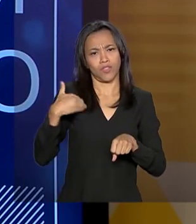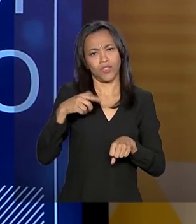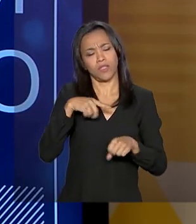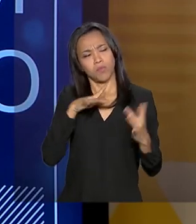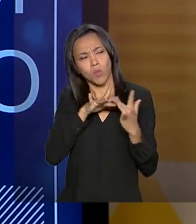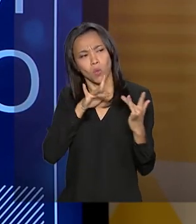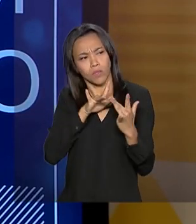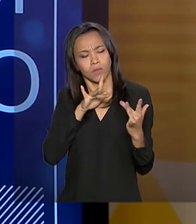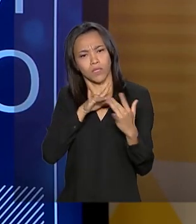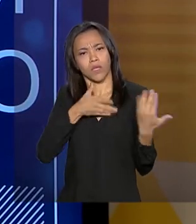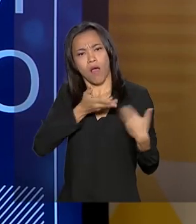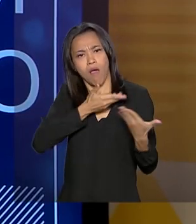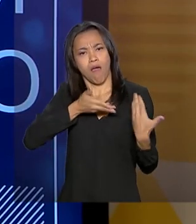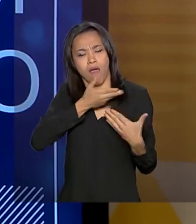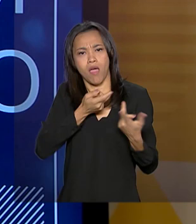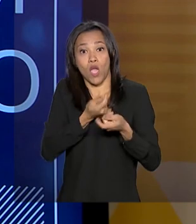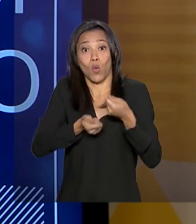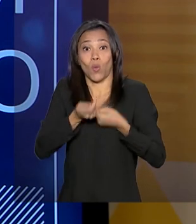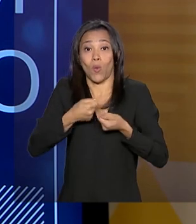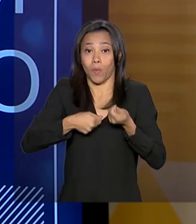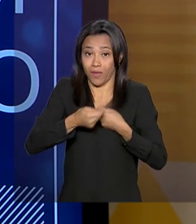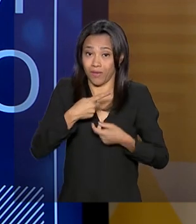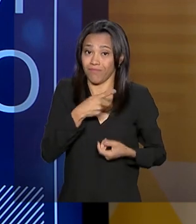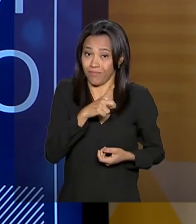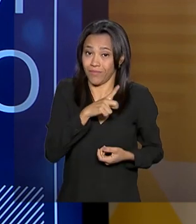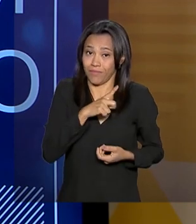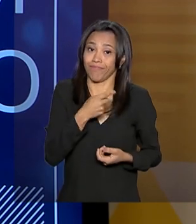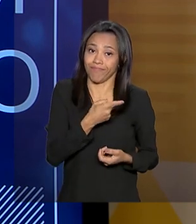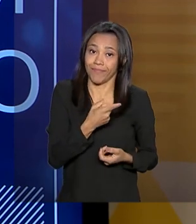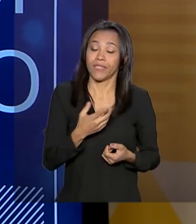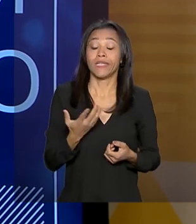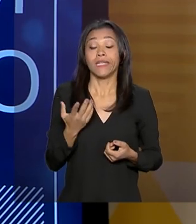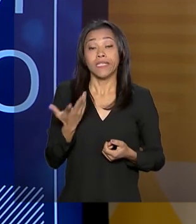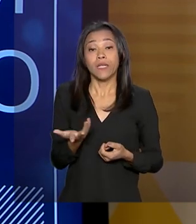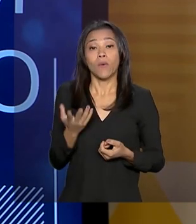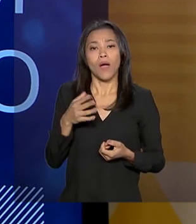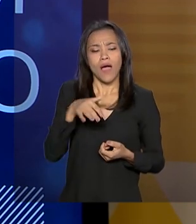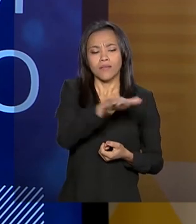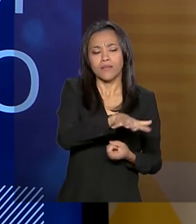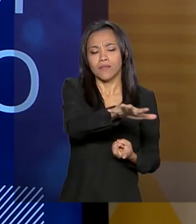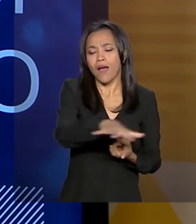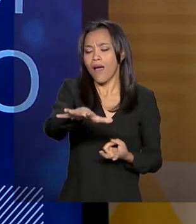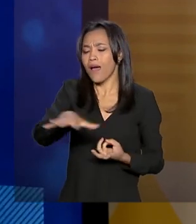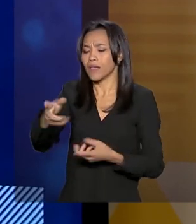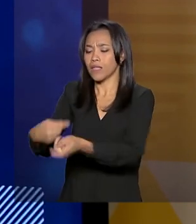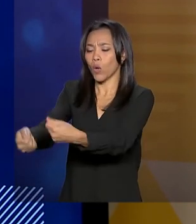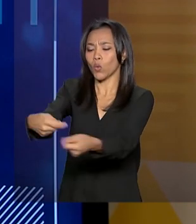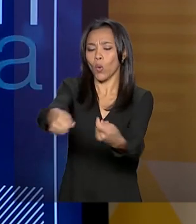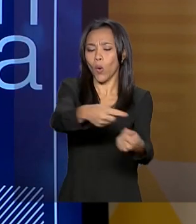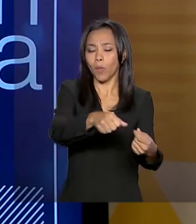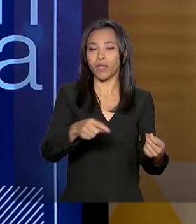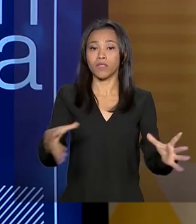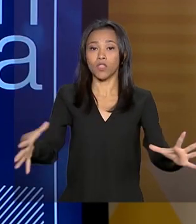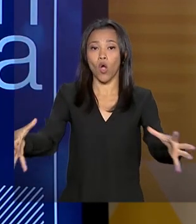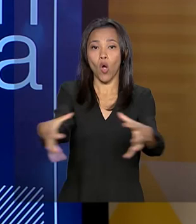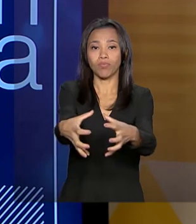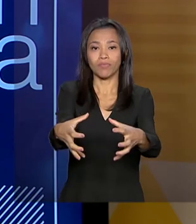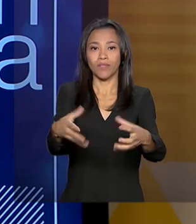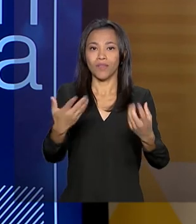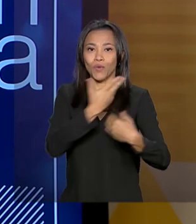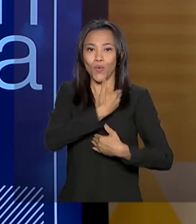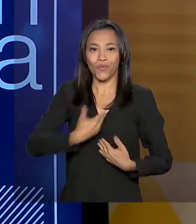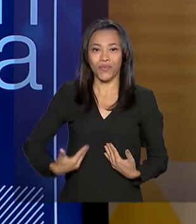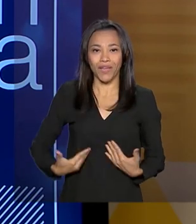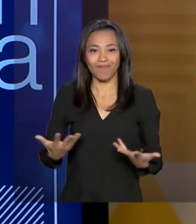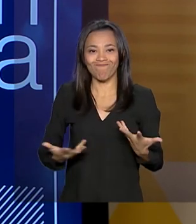do Mercosul, muita integração econômica. O que a gente percebe é que os setores econômicos se organizaram e se globalizaram. E os governos